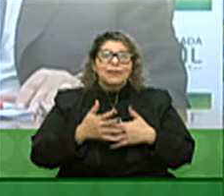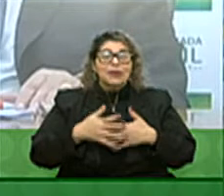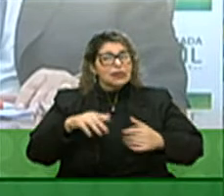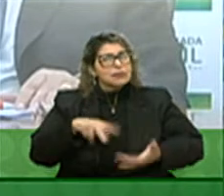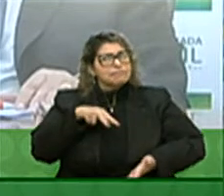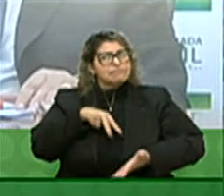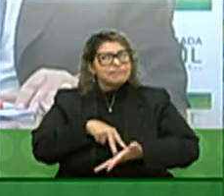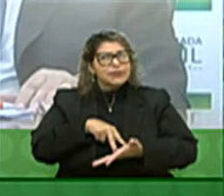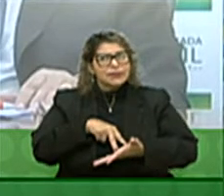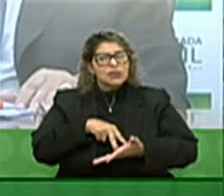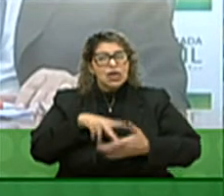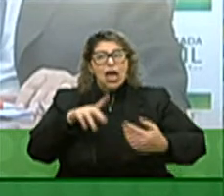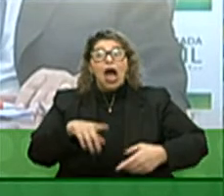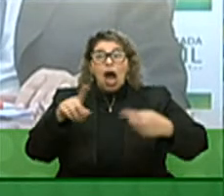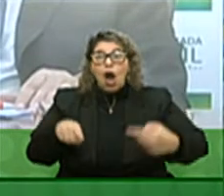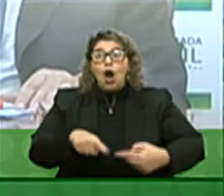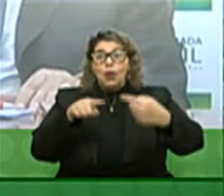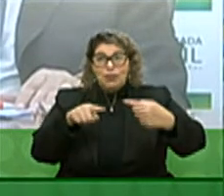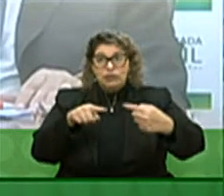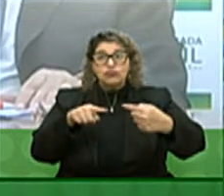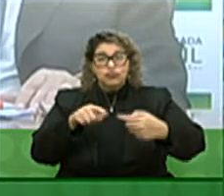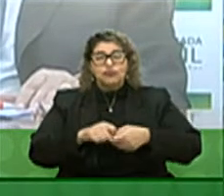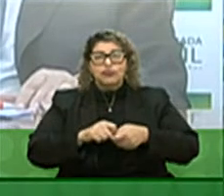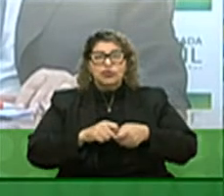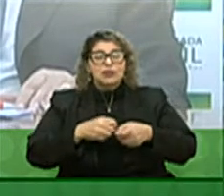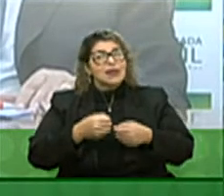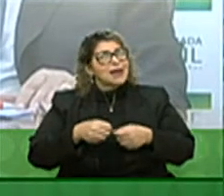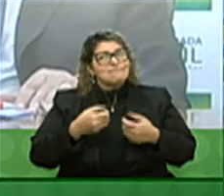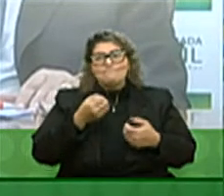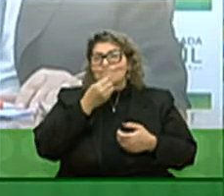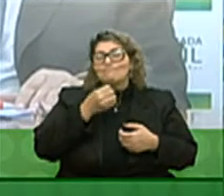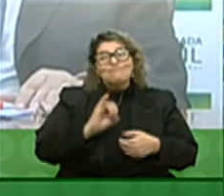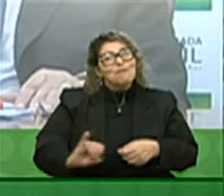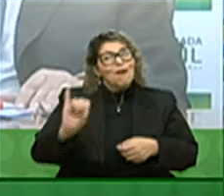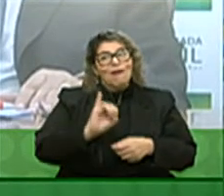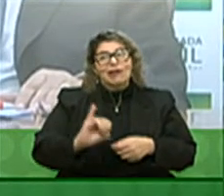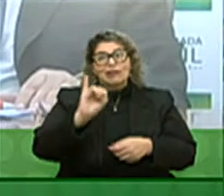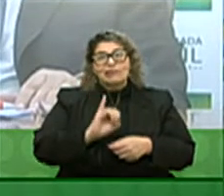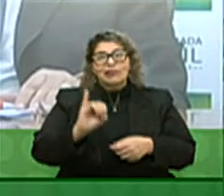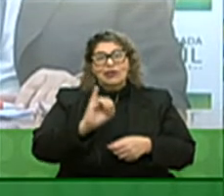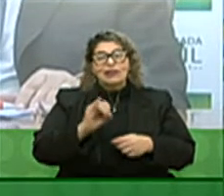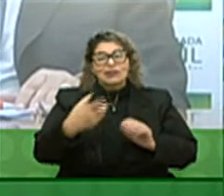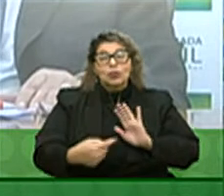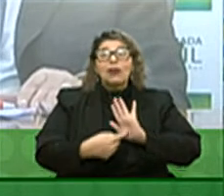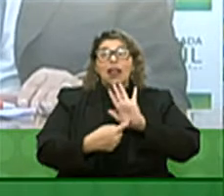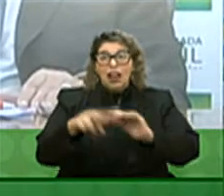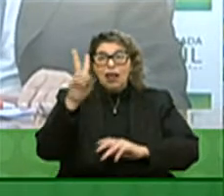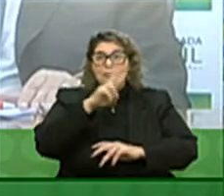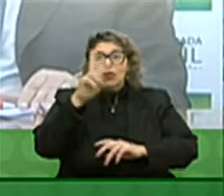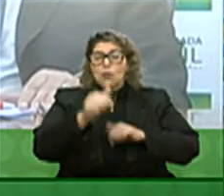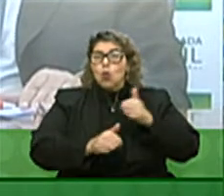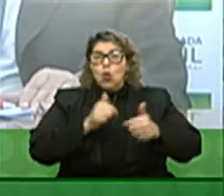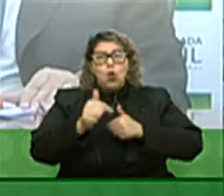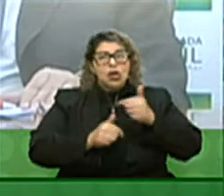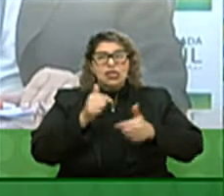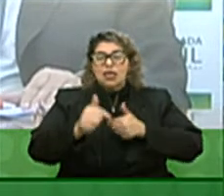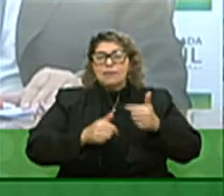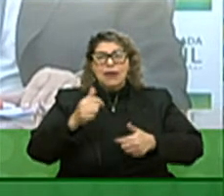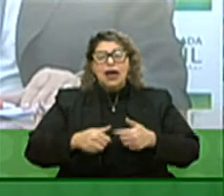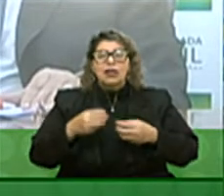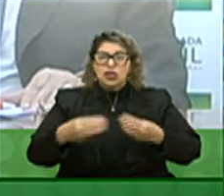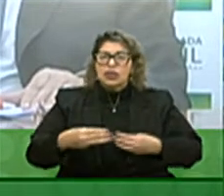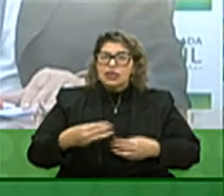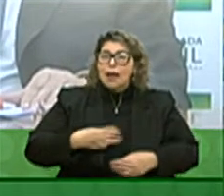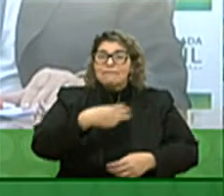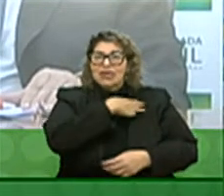a competitividade é um fator determinante destacamos aqui o importante trabalho da ministra